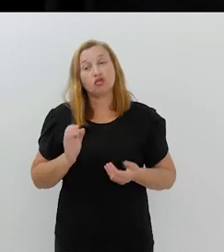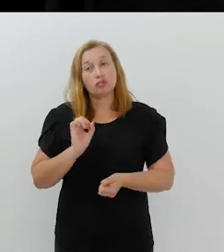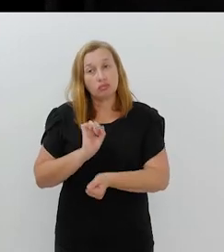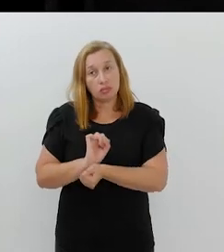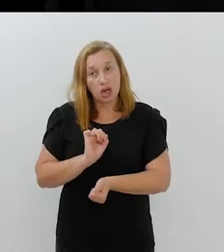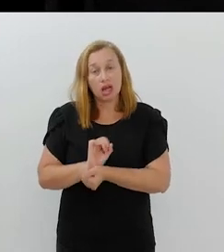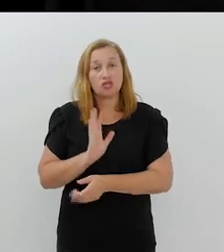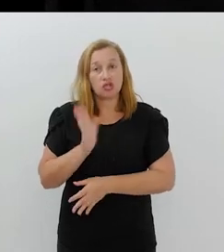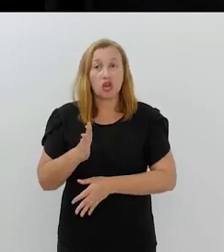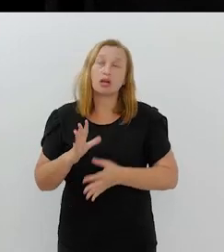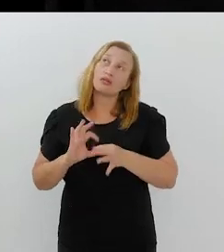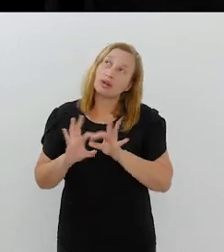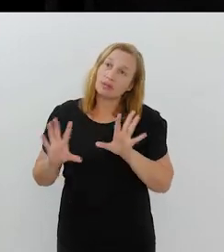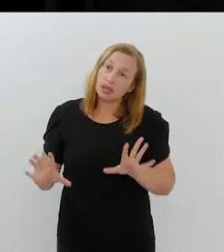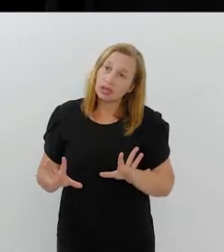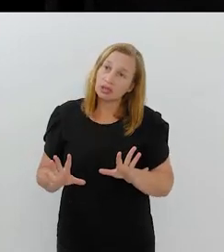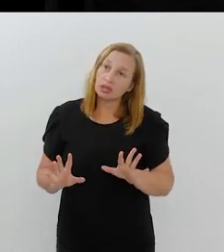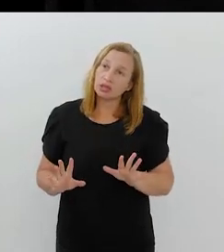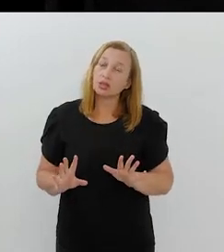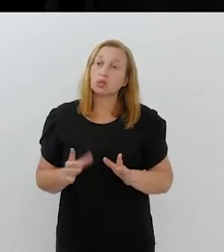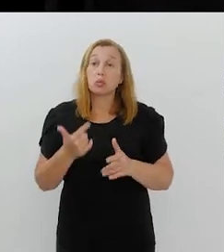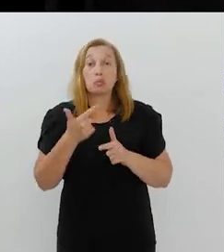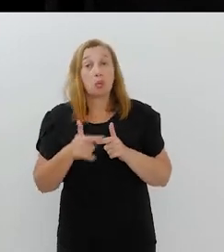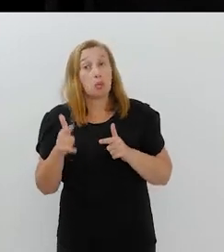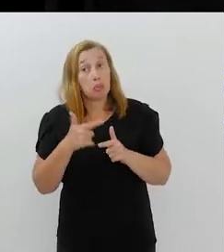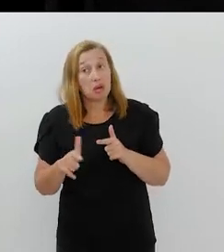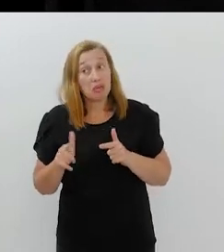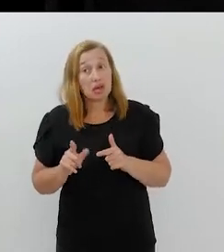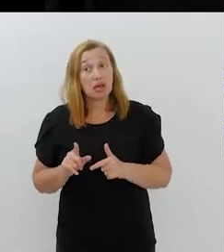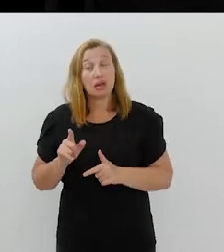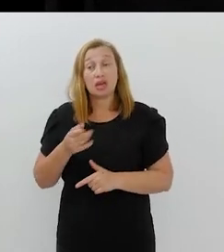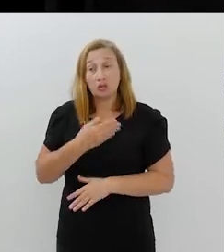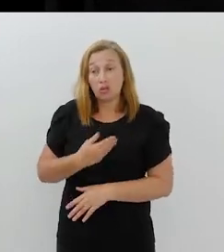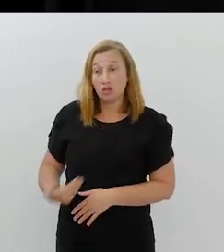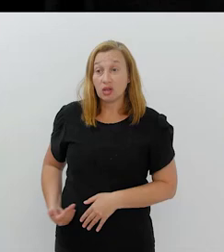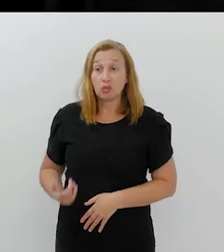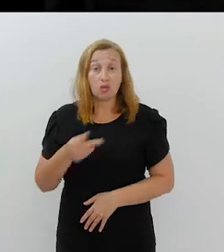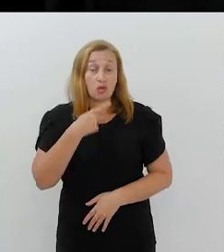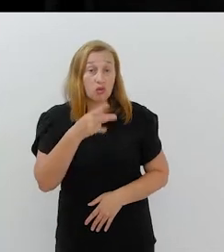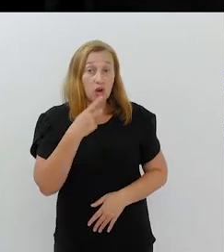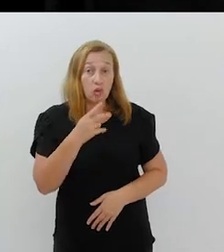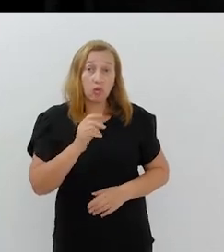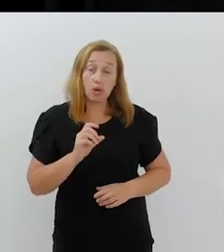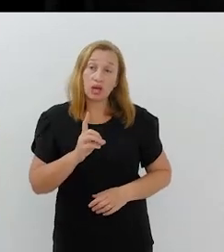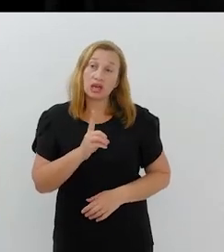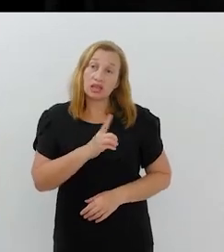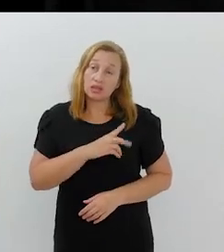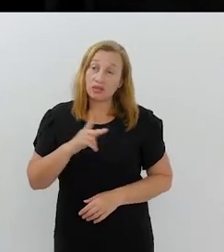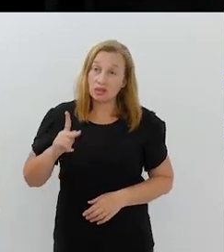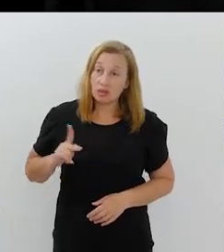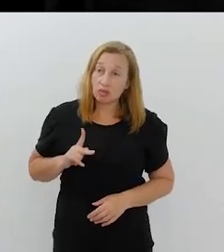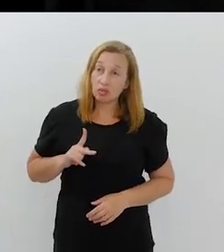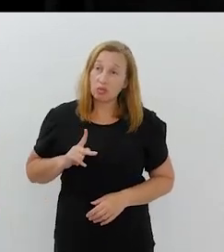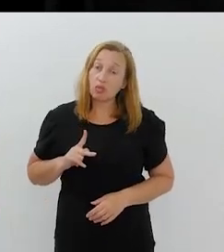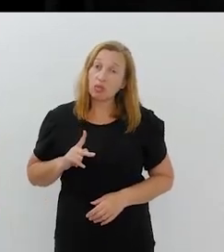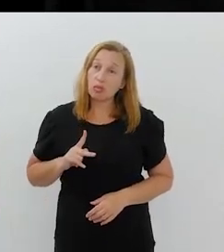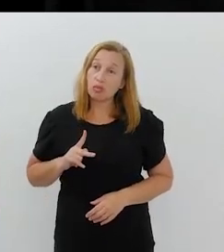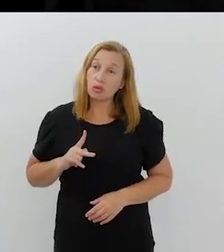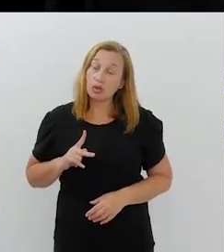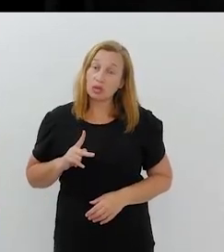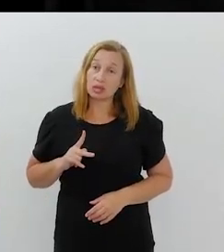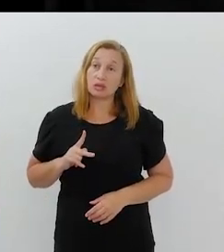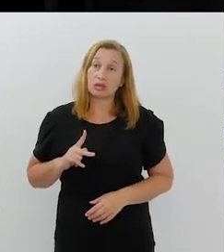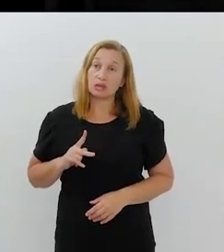assinado. Então, já houve uma liberação. Um dos problemas que ele alegou era porque a defensoria